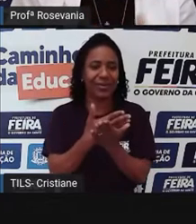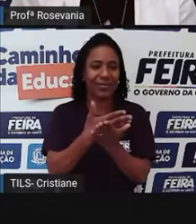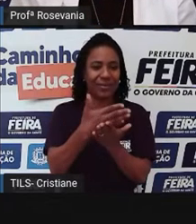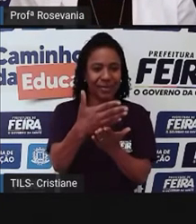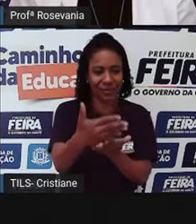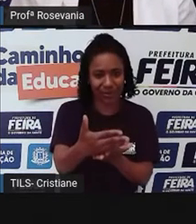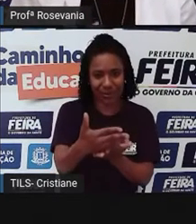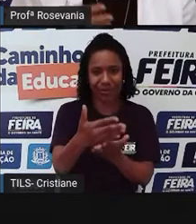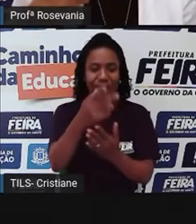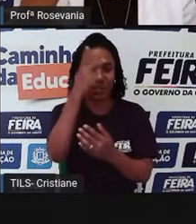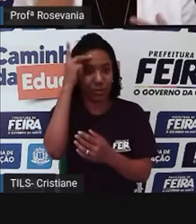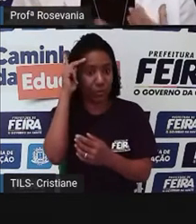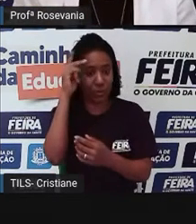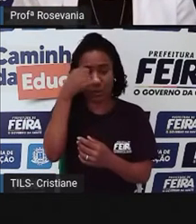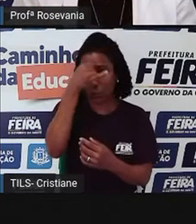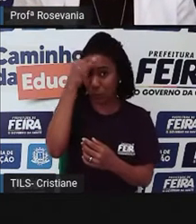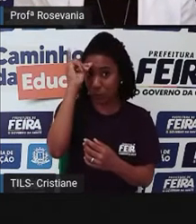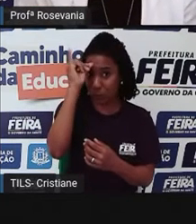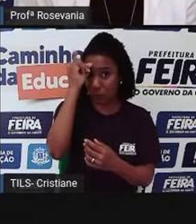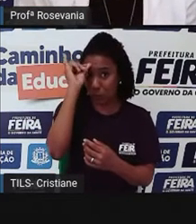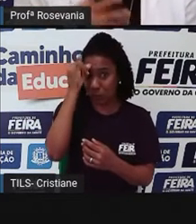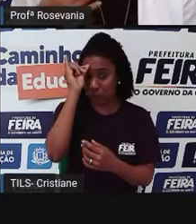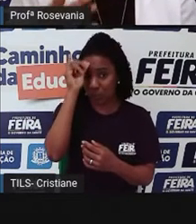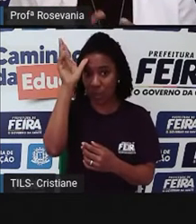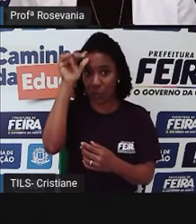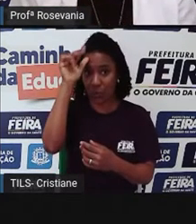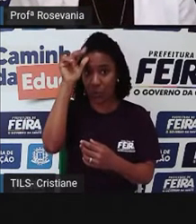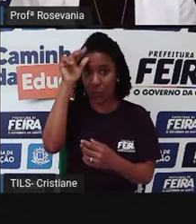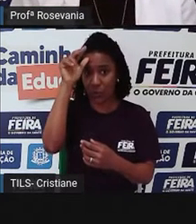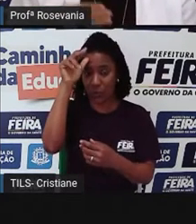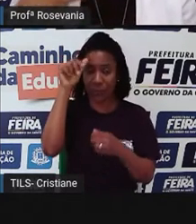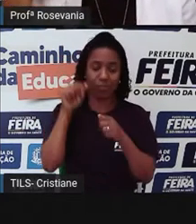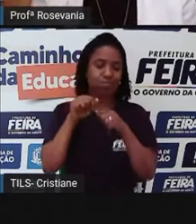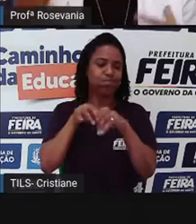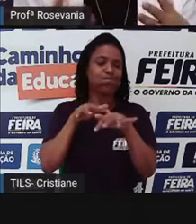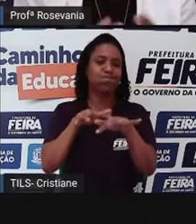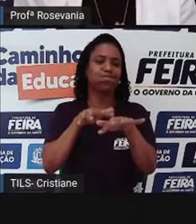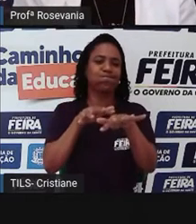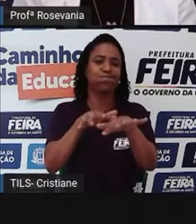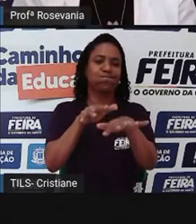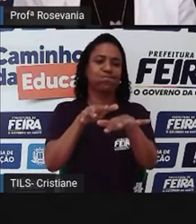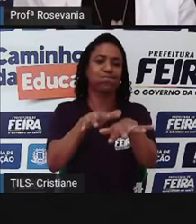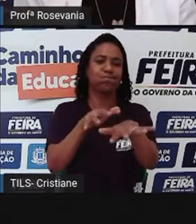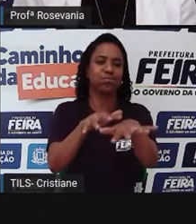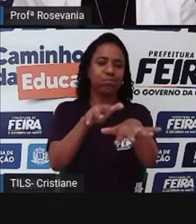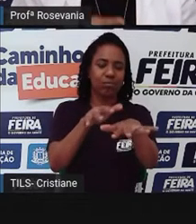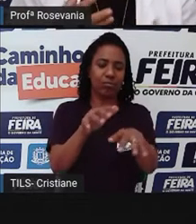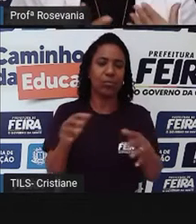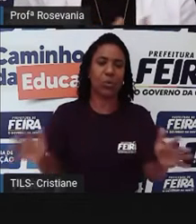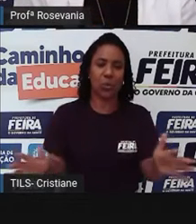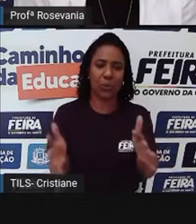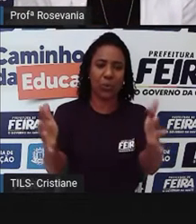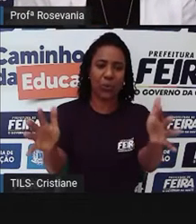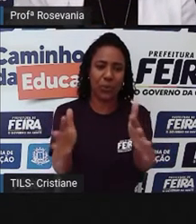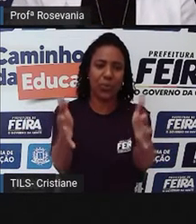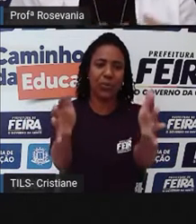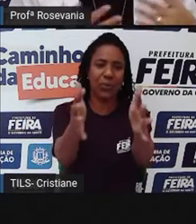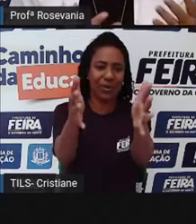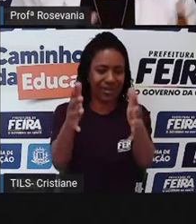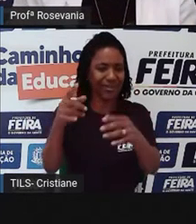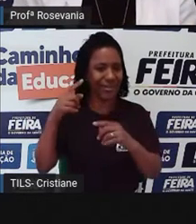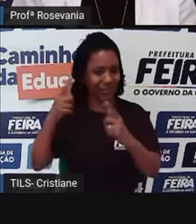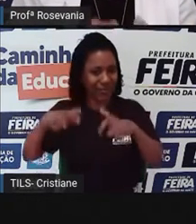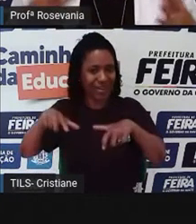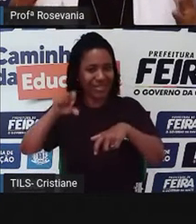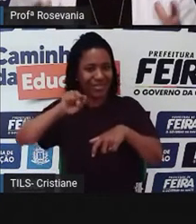parada dos tropeiros, né, que eles já vinham lá de São José, das Itapororocas, e paravam ali, né, nos Olhos d'Água, na fazenda